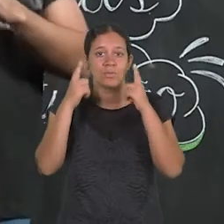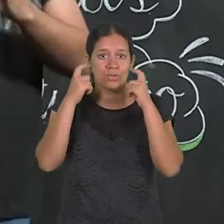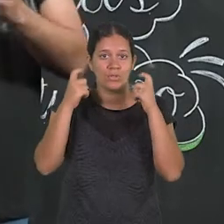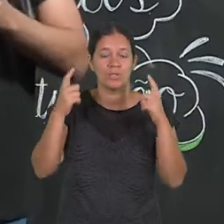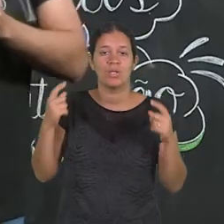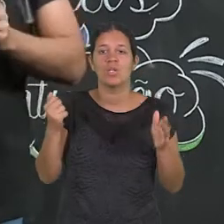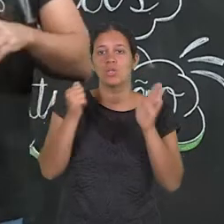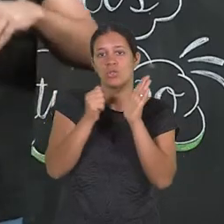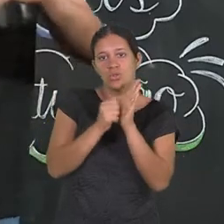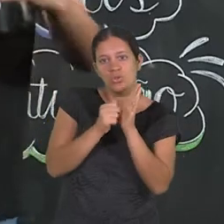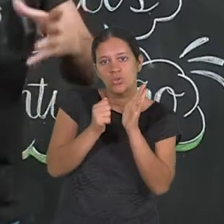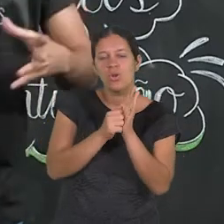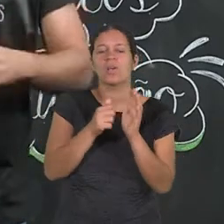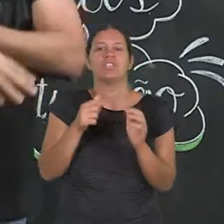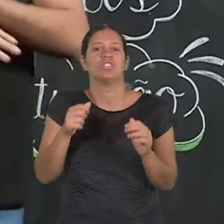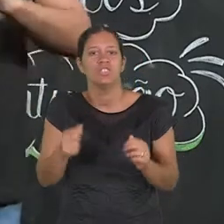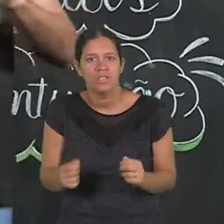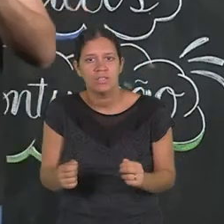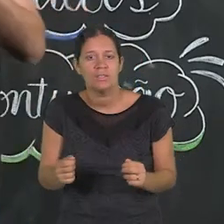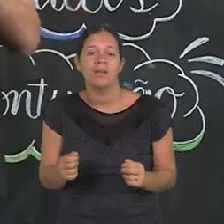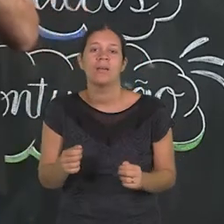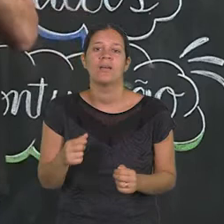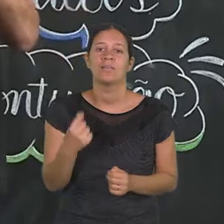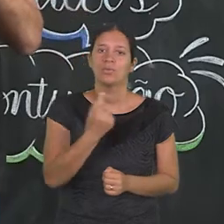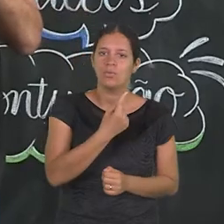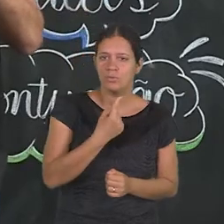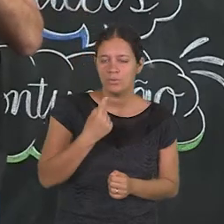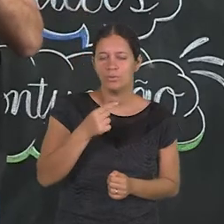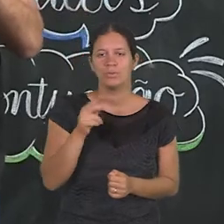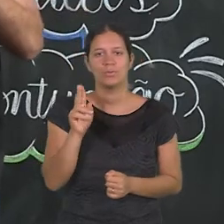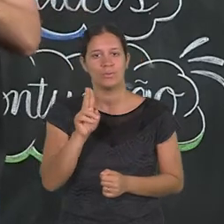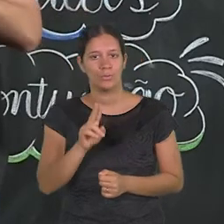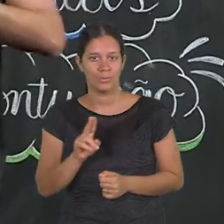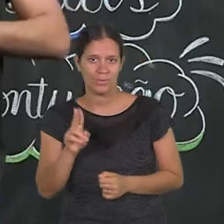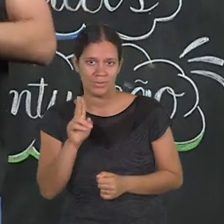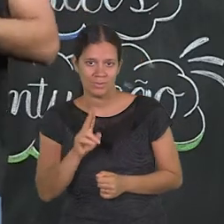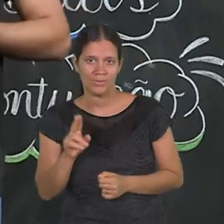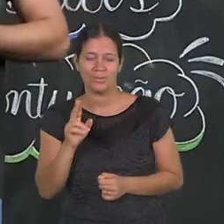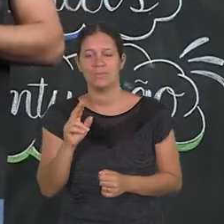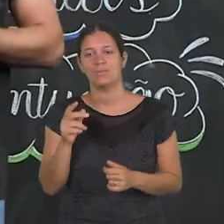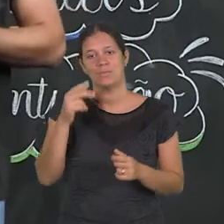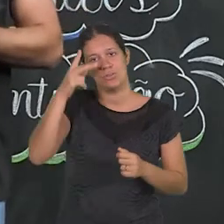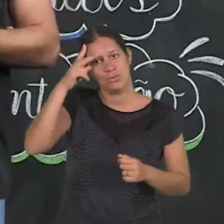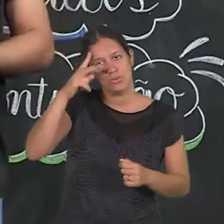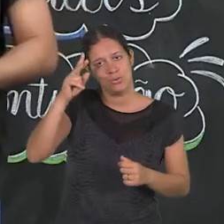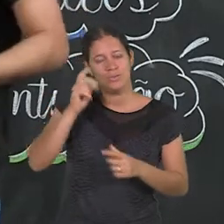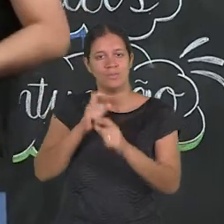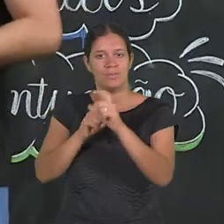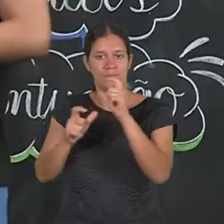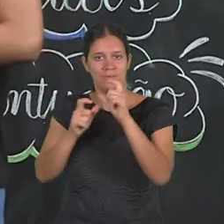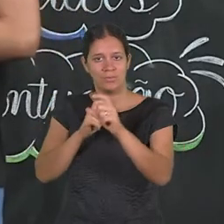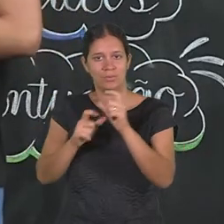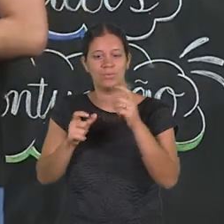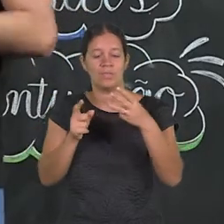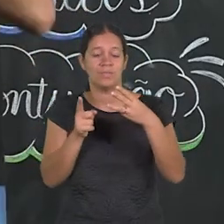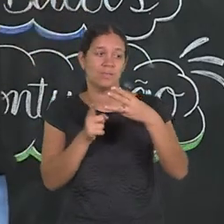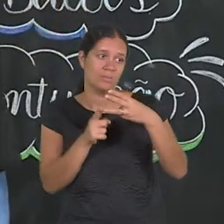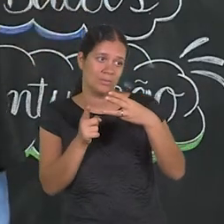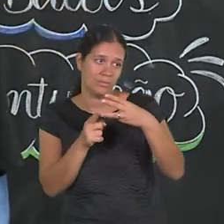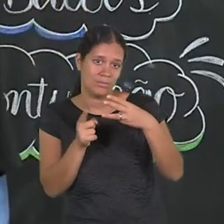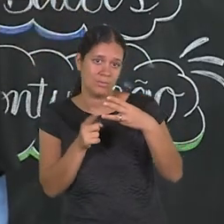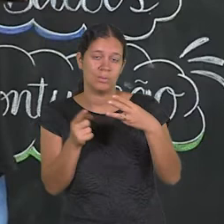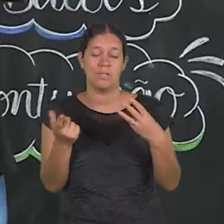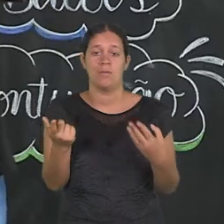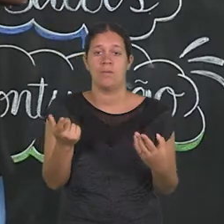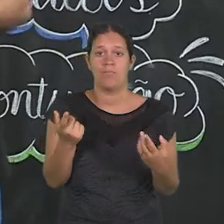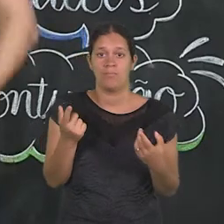som, tal como o toque-toque, a tim, sinais que a gente utiliza muito comumente nas histórias em quadrinhos. Já a interjeição